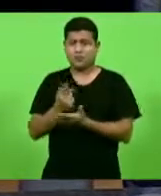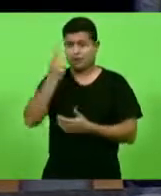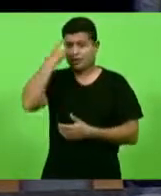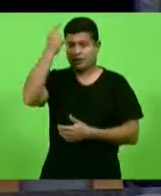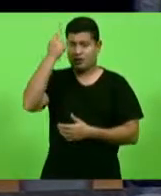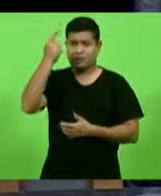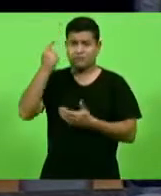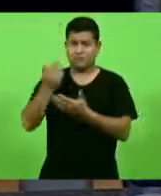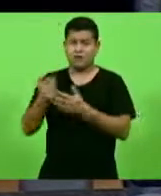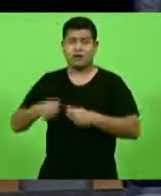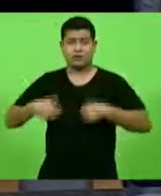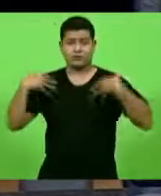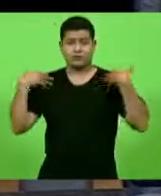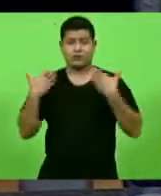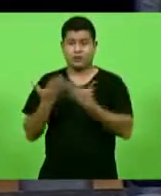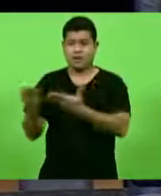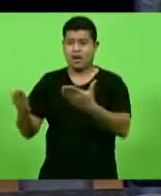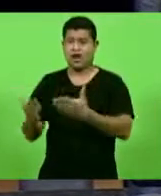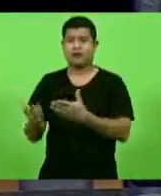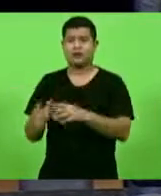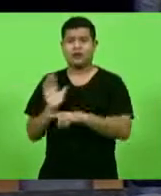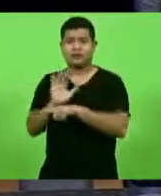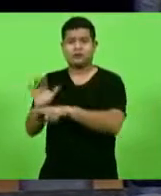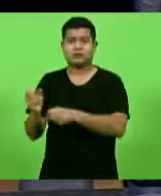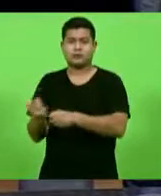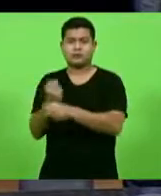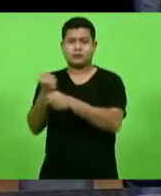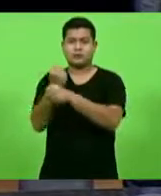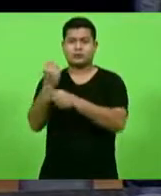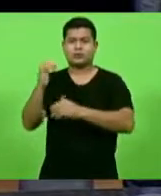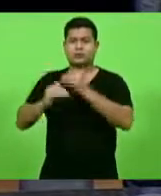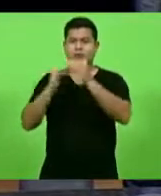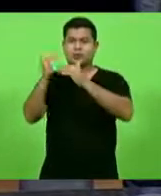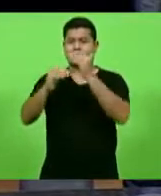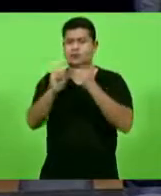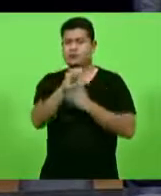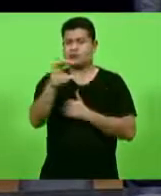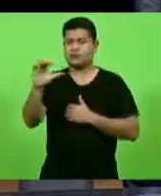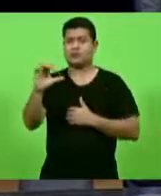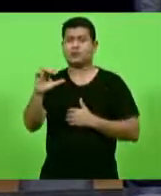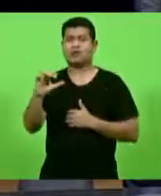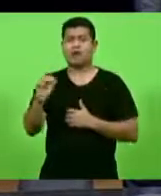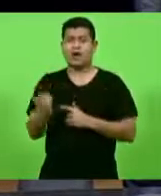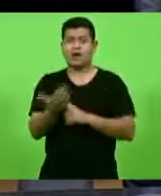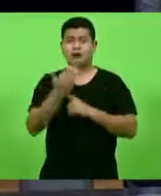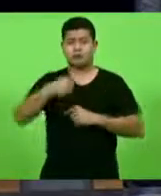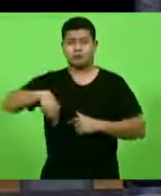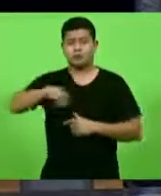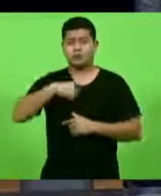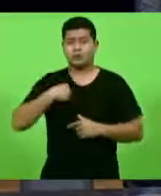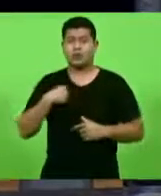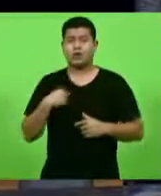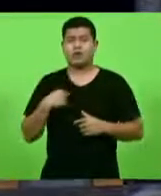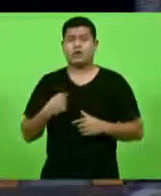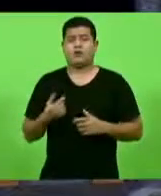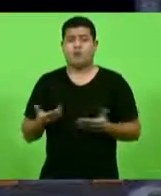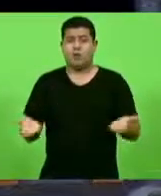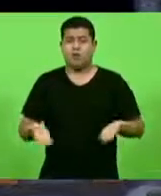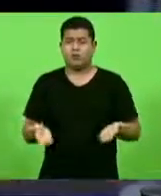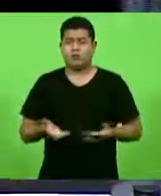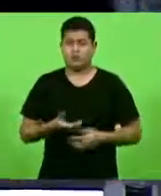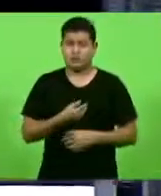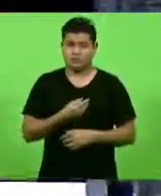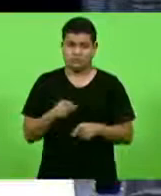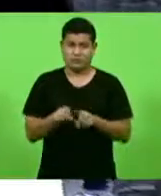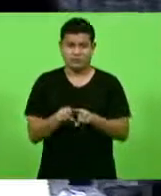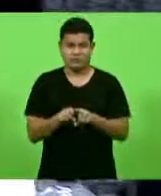história desse Estado, os grandes homens e mulheres que permitiram que a gente chegasse até aqui. Parabéns, deputado Vicente. Vossa Excelência